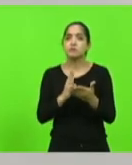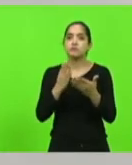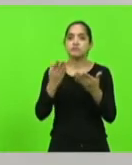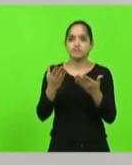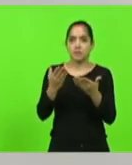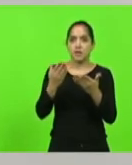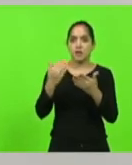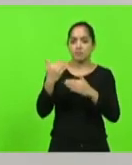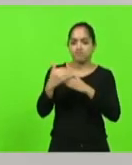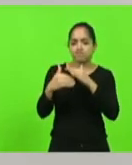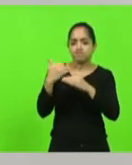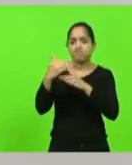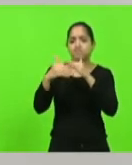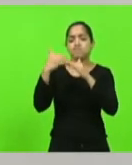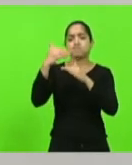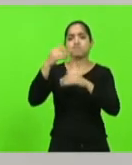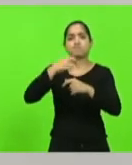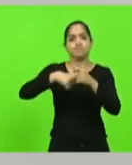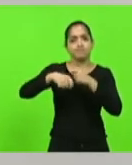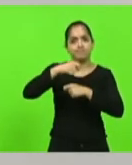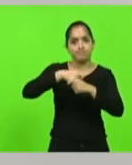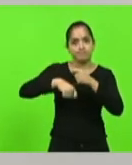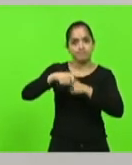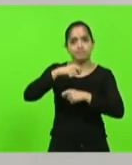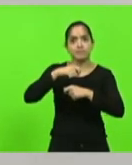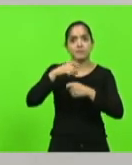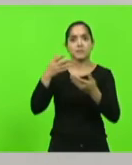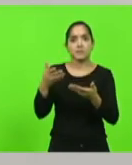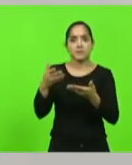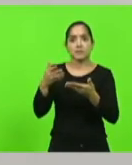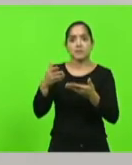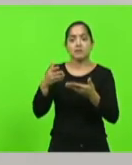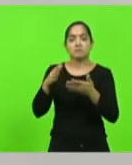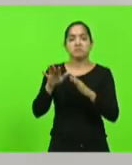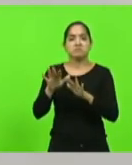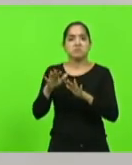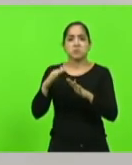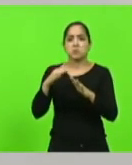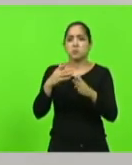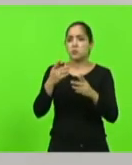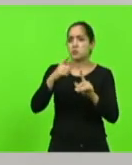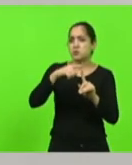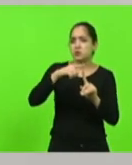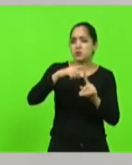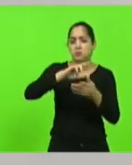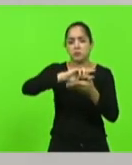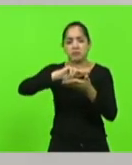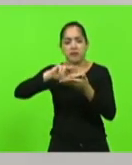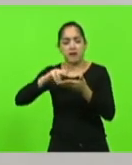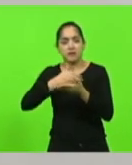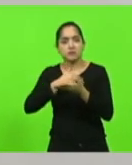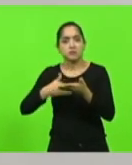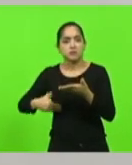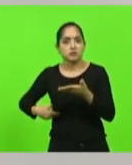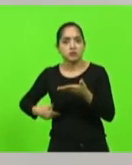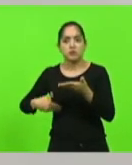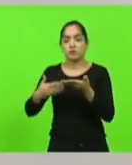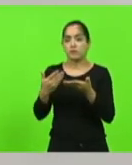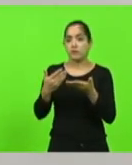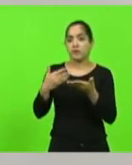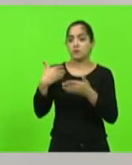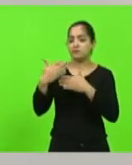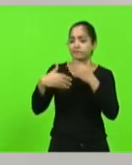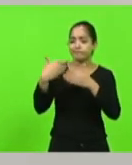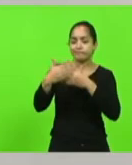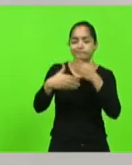crescimento econômico, lugar que ele está há 40 anos. Todo tipo de governo já passou e nenhum nos tirou da lanterninha. O mundo cresce mais